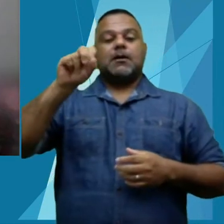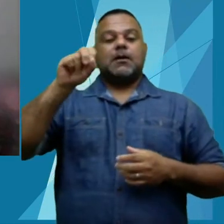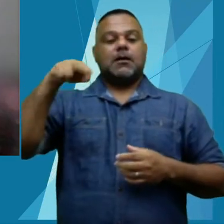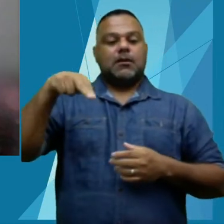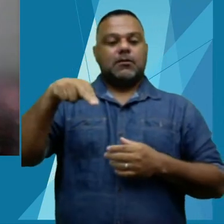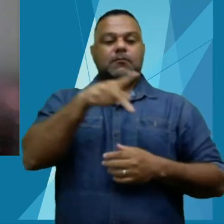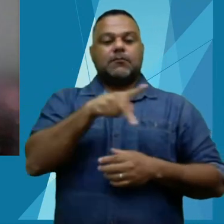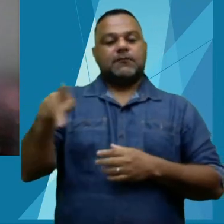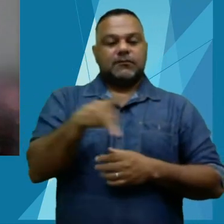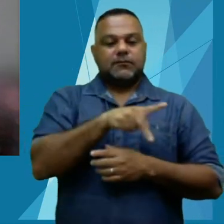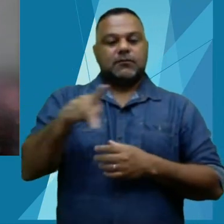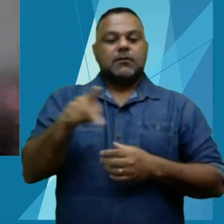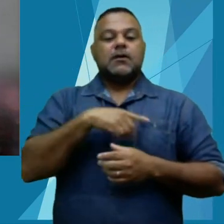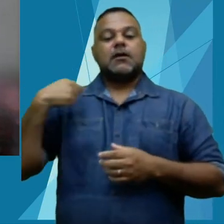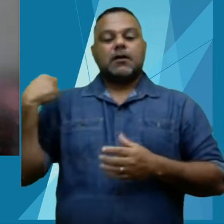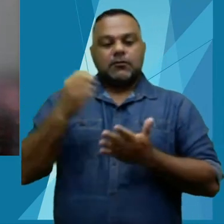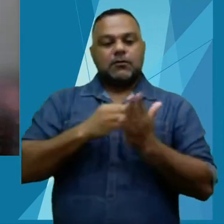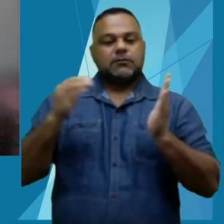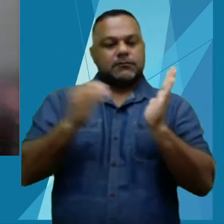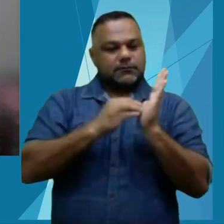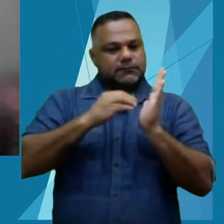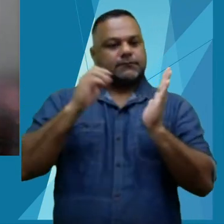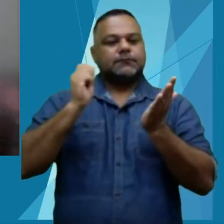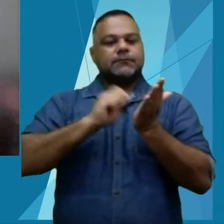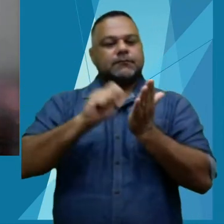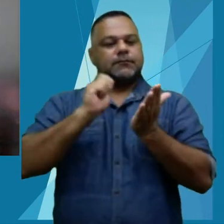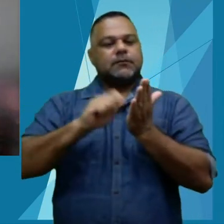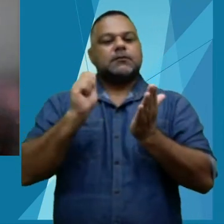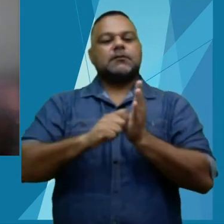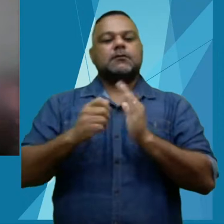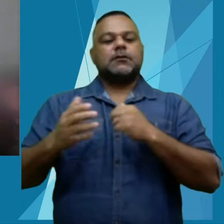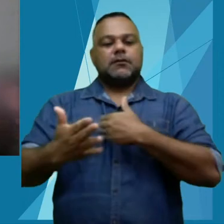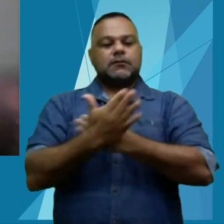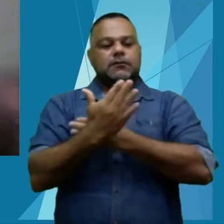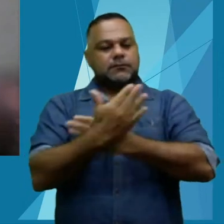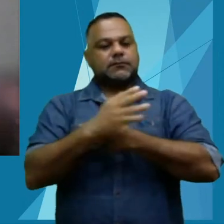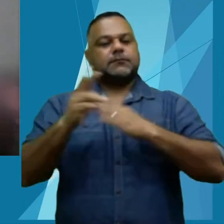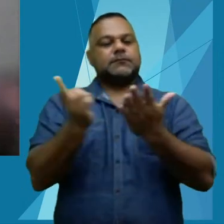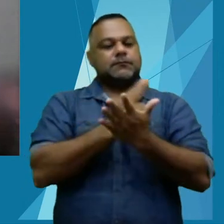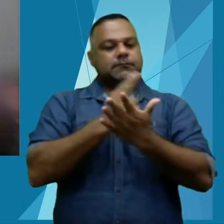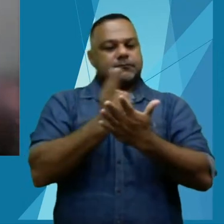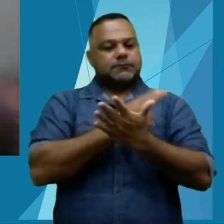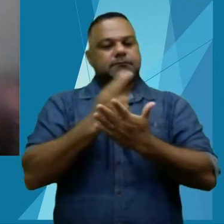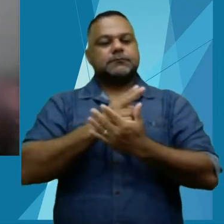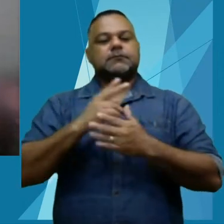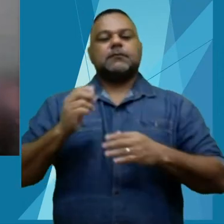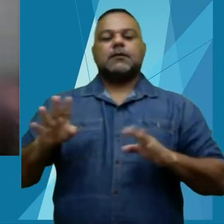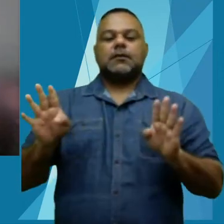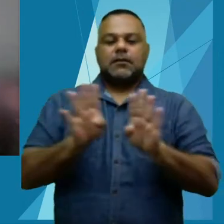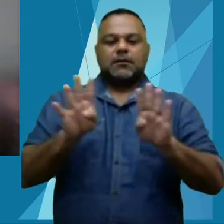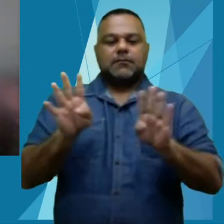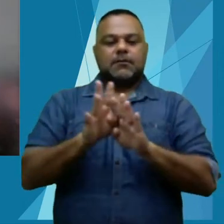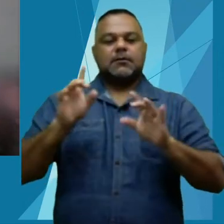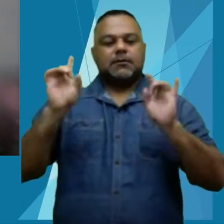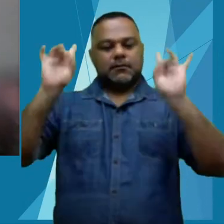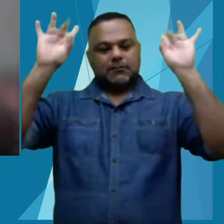é o nosso editor assistente da revista, e ainda, e em especial, os nossos